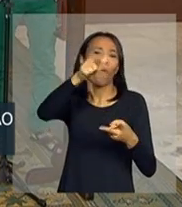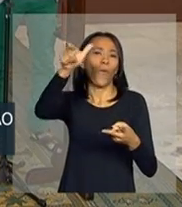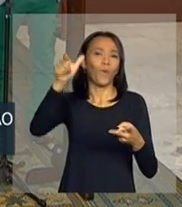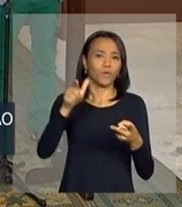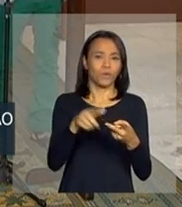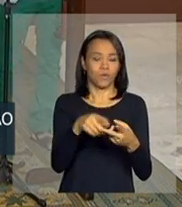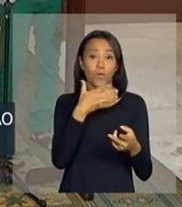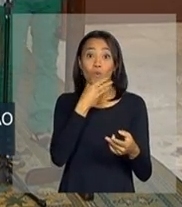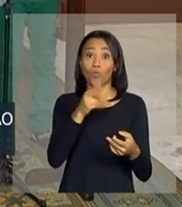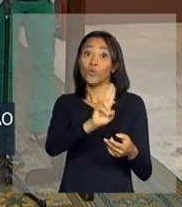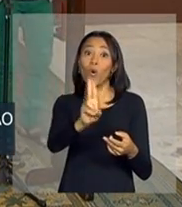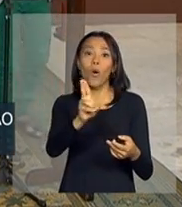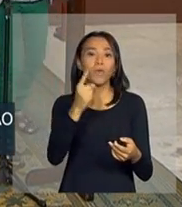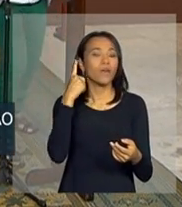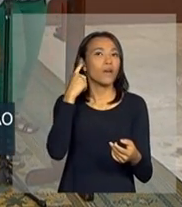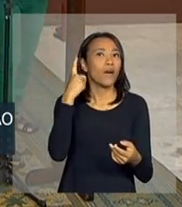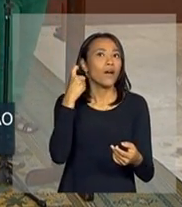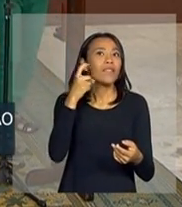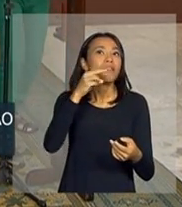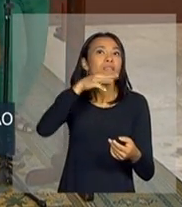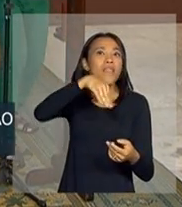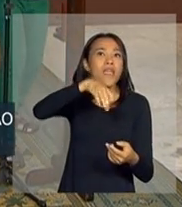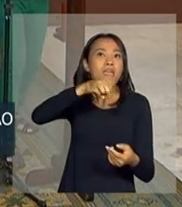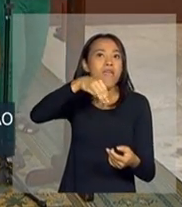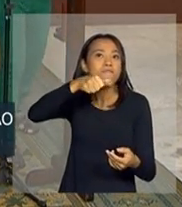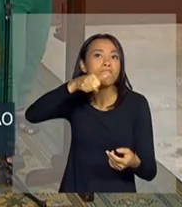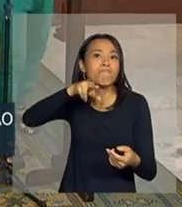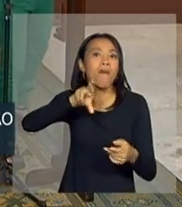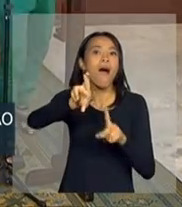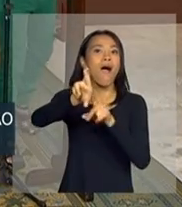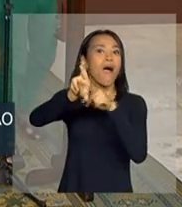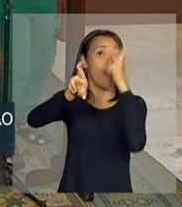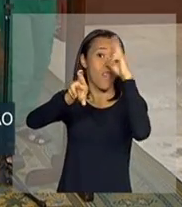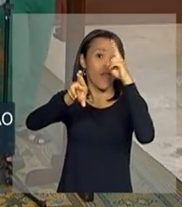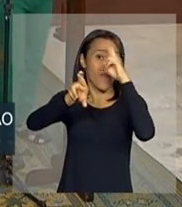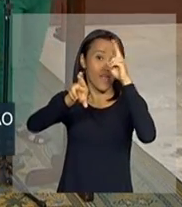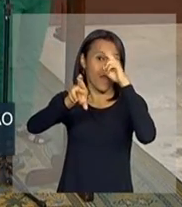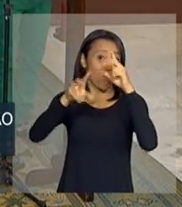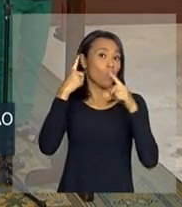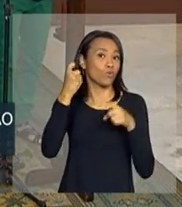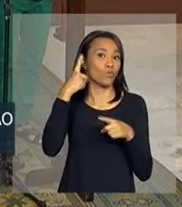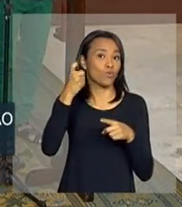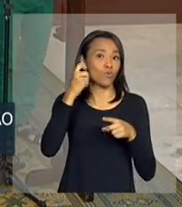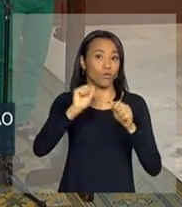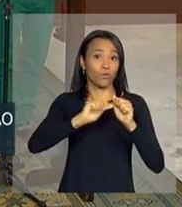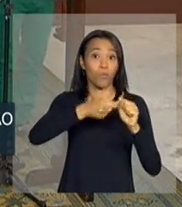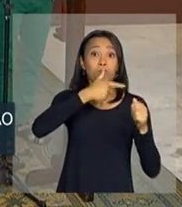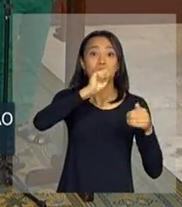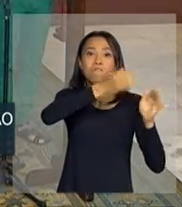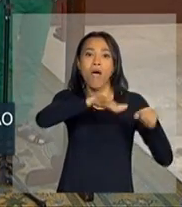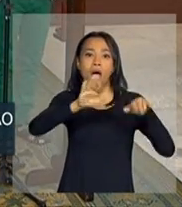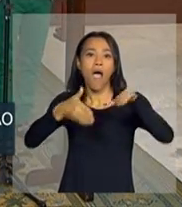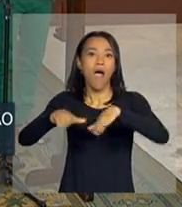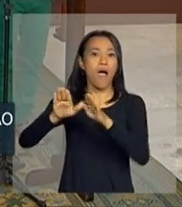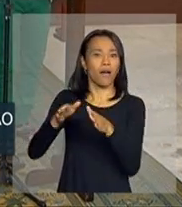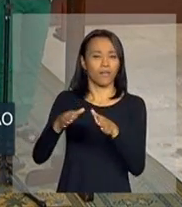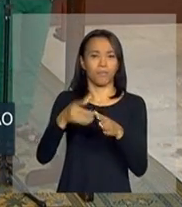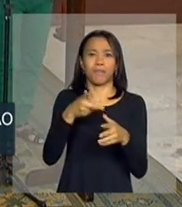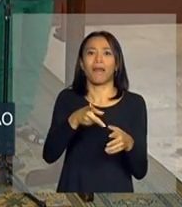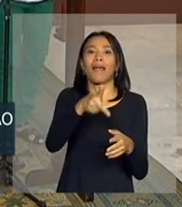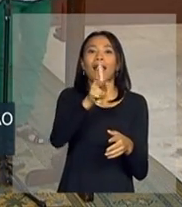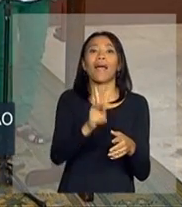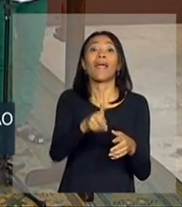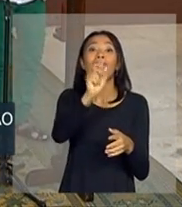Que é o nome do homem é o som do mar. Ney. A gente imagina isso com... Cacá?